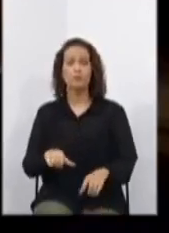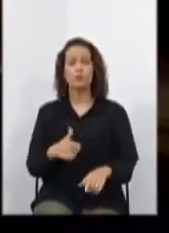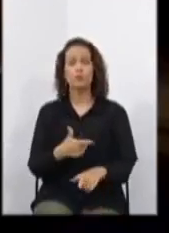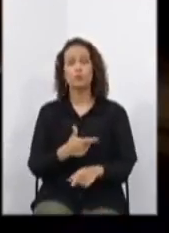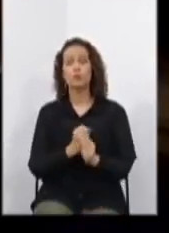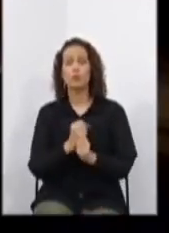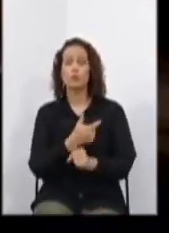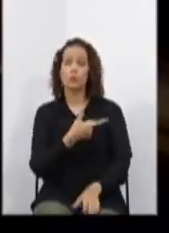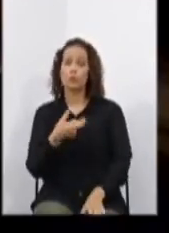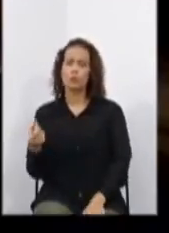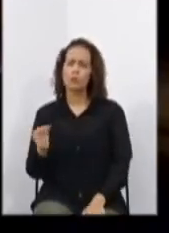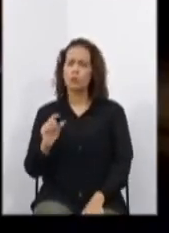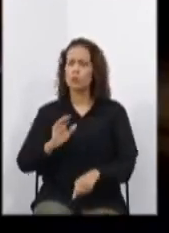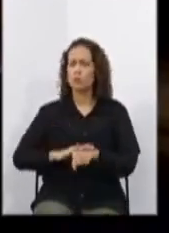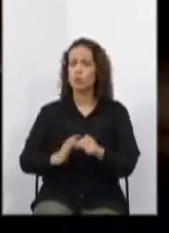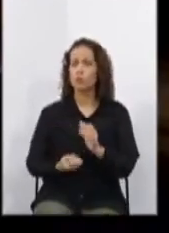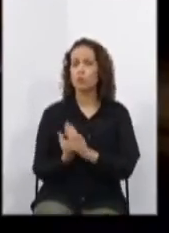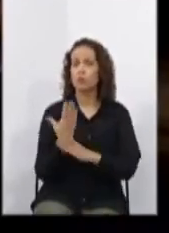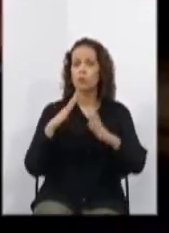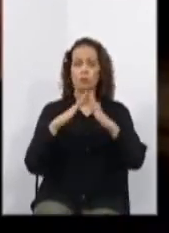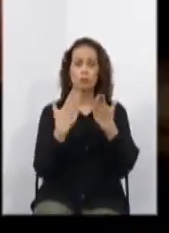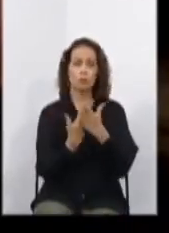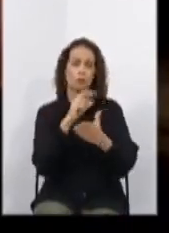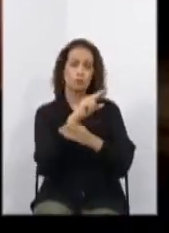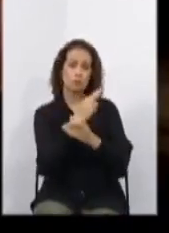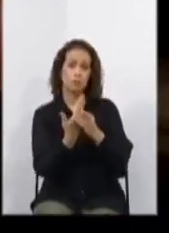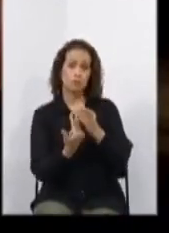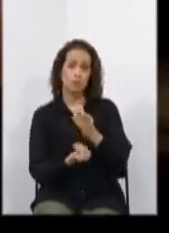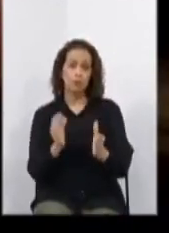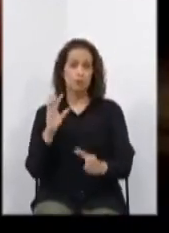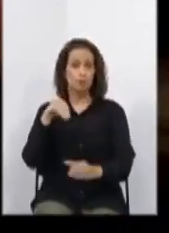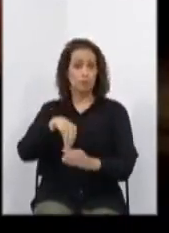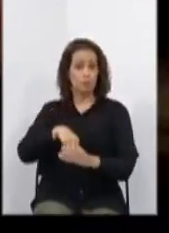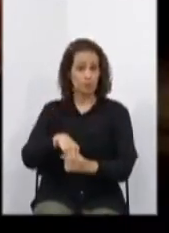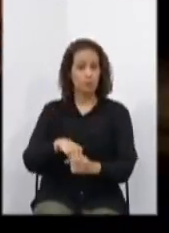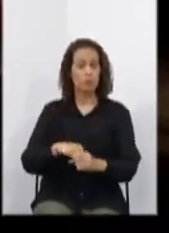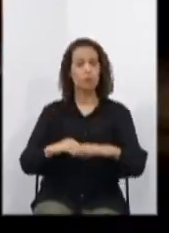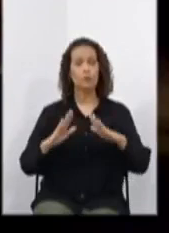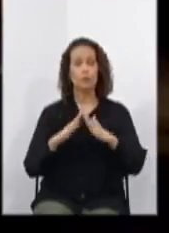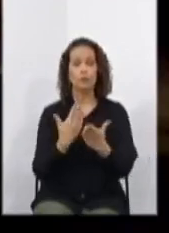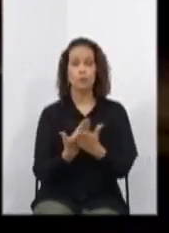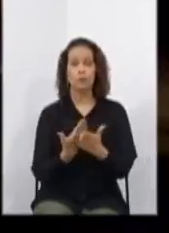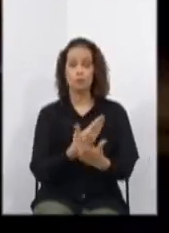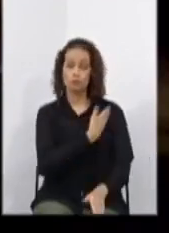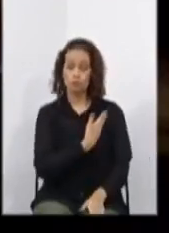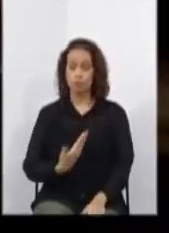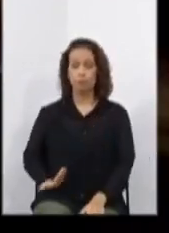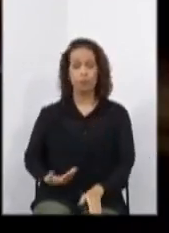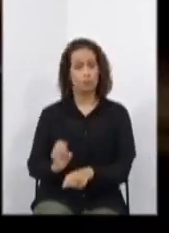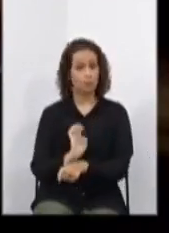cria as escolas bilíngues na rede pública estadual. Em discussão.